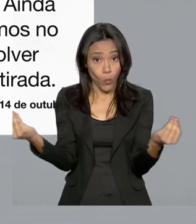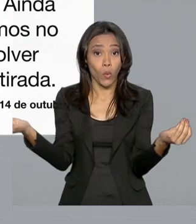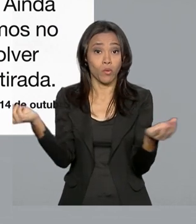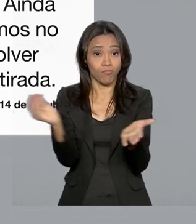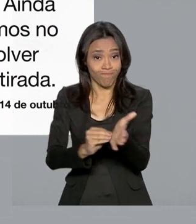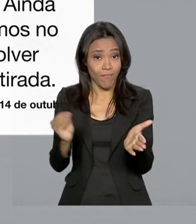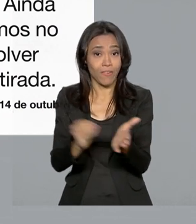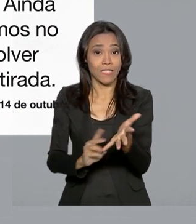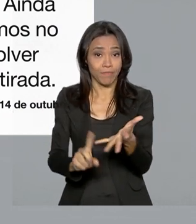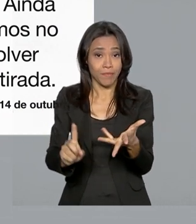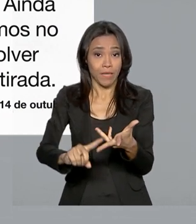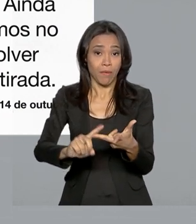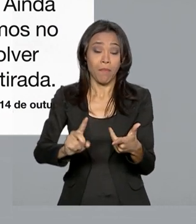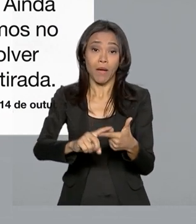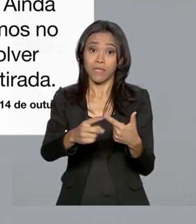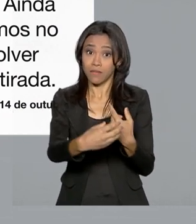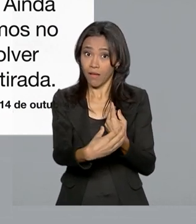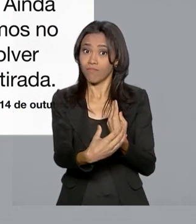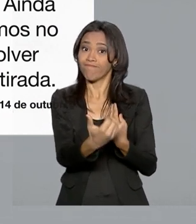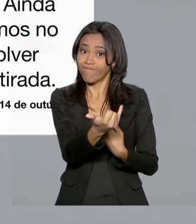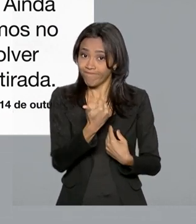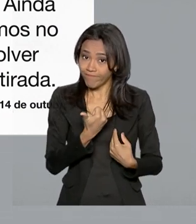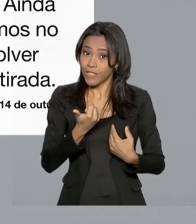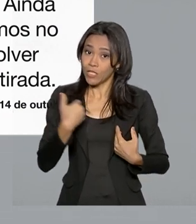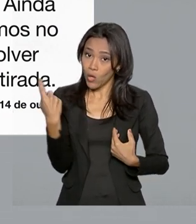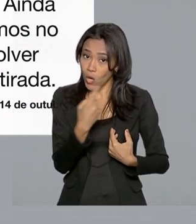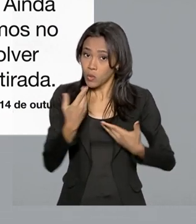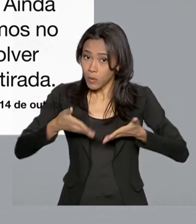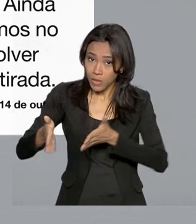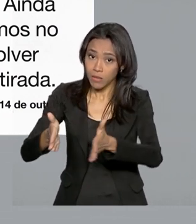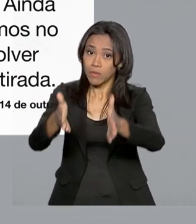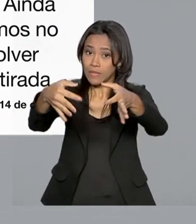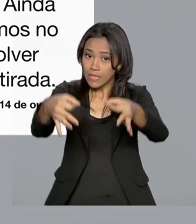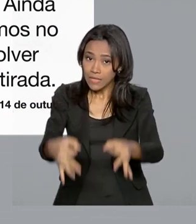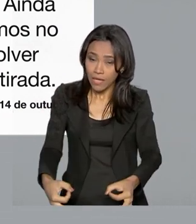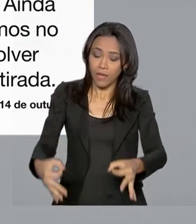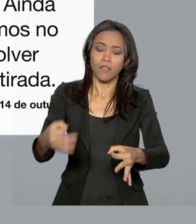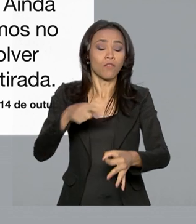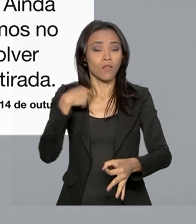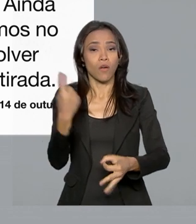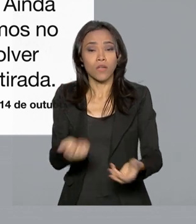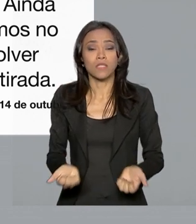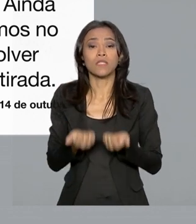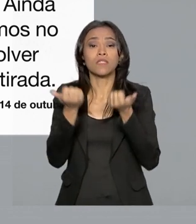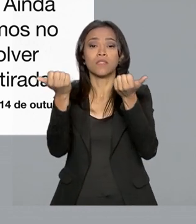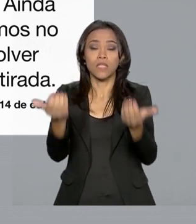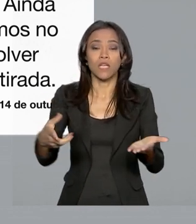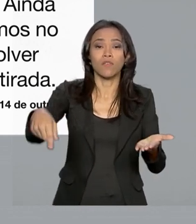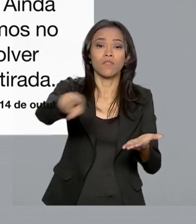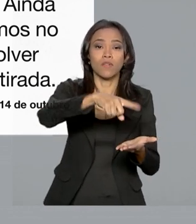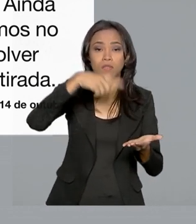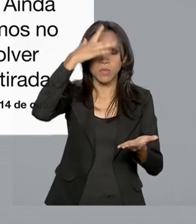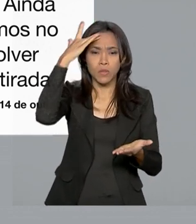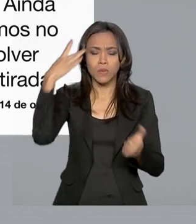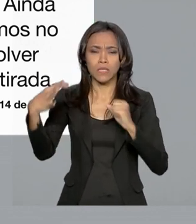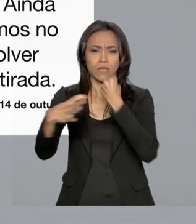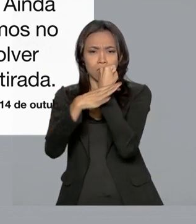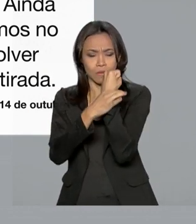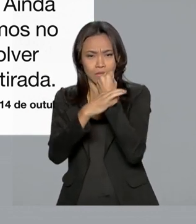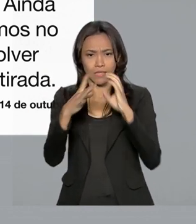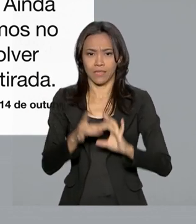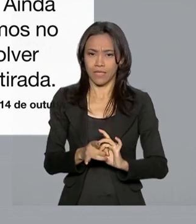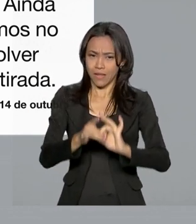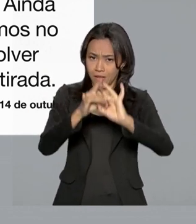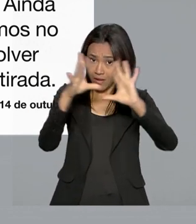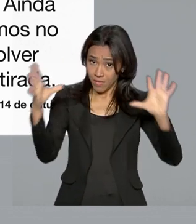mostra que estamos no caminho certo. Seguimos firmes na missão de devolver aos cidadãos a segurança e liberdade que